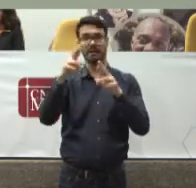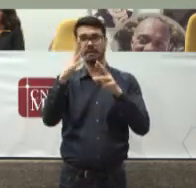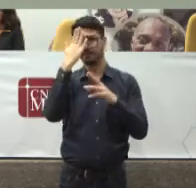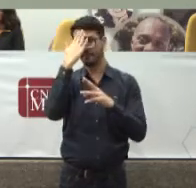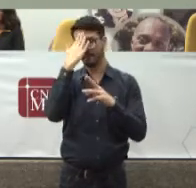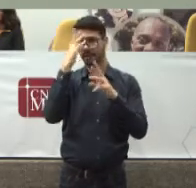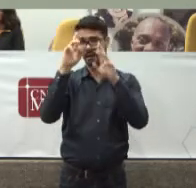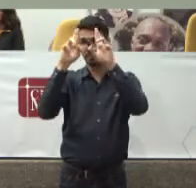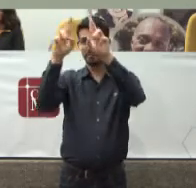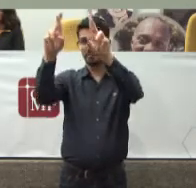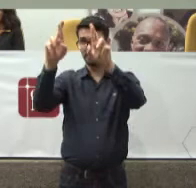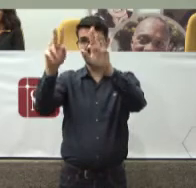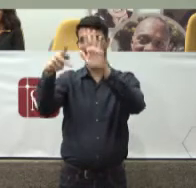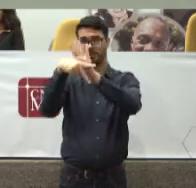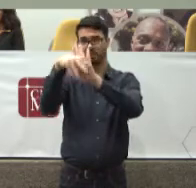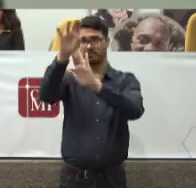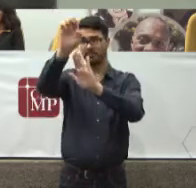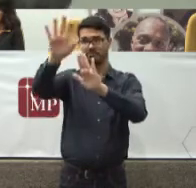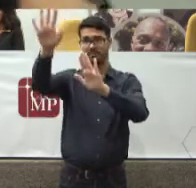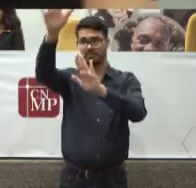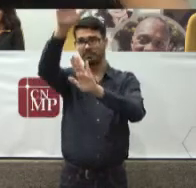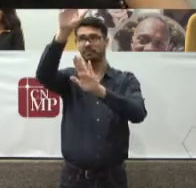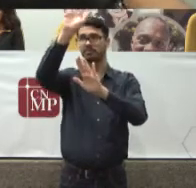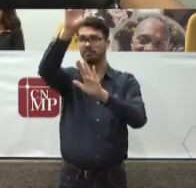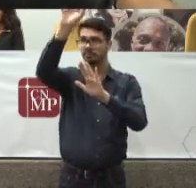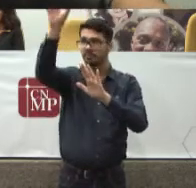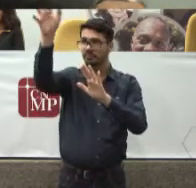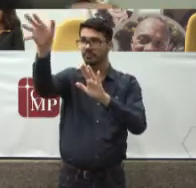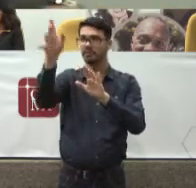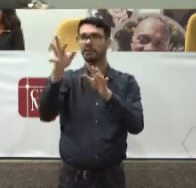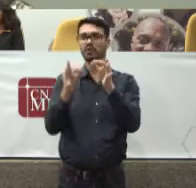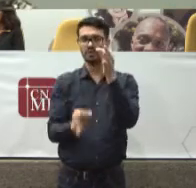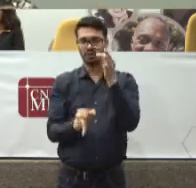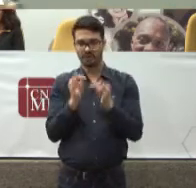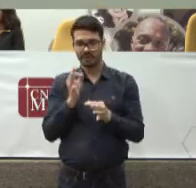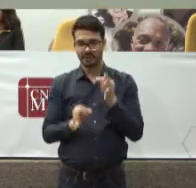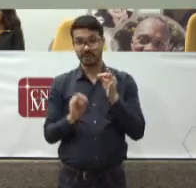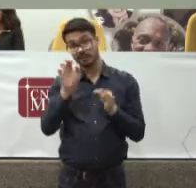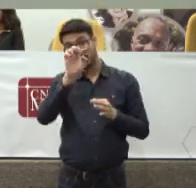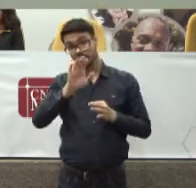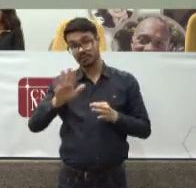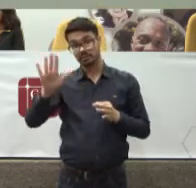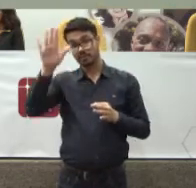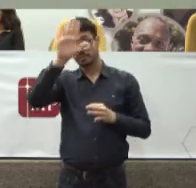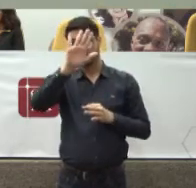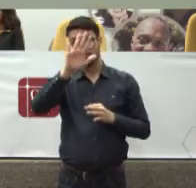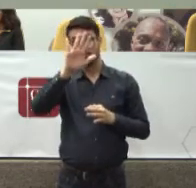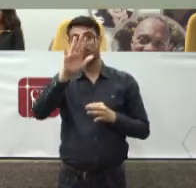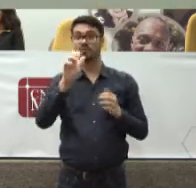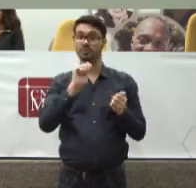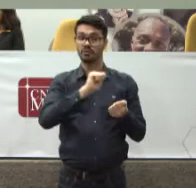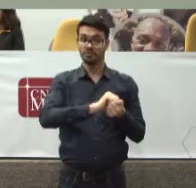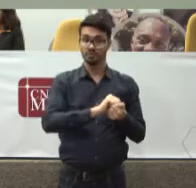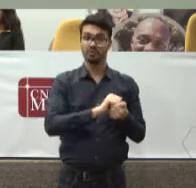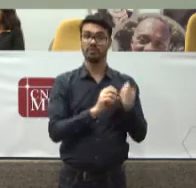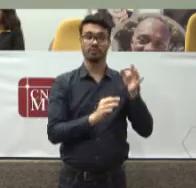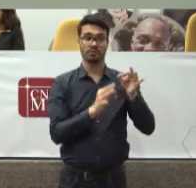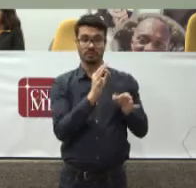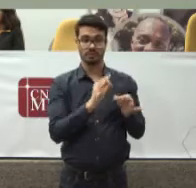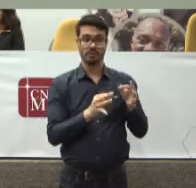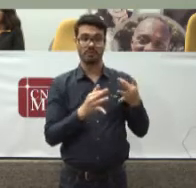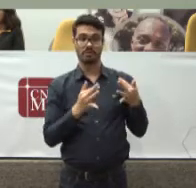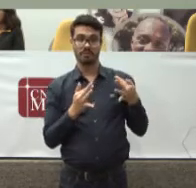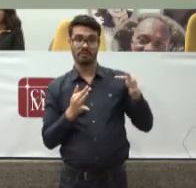Estado E na conversação Entre Judiciário Estadual E Judiciário Federal Ou seja O braço